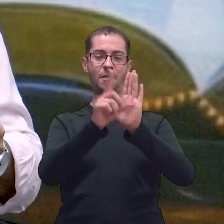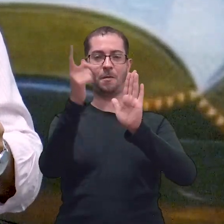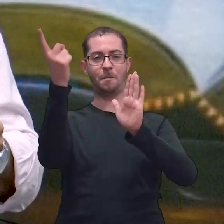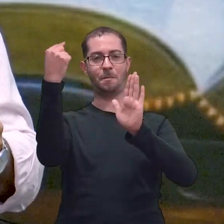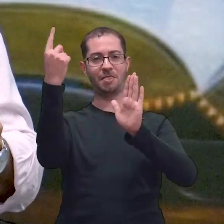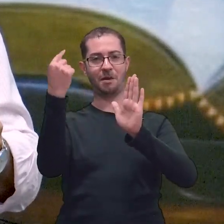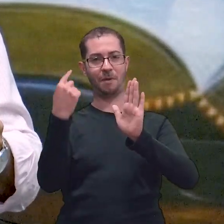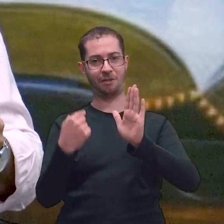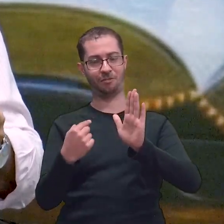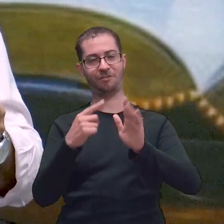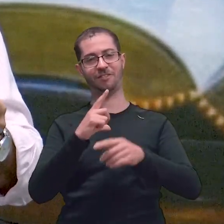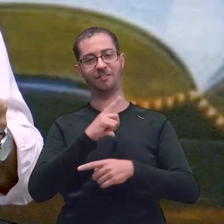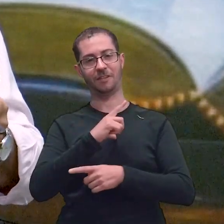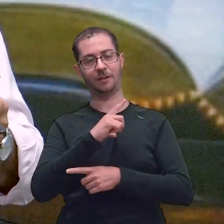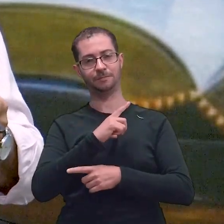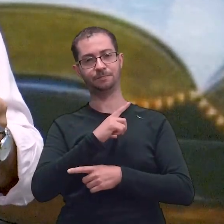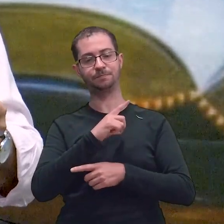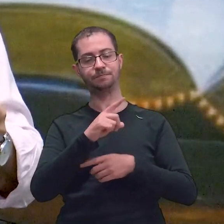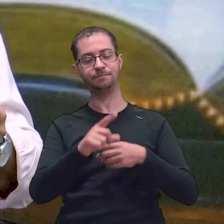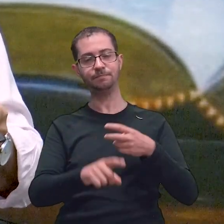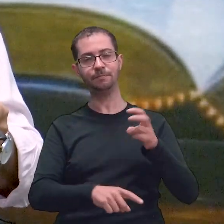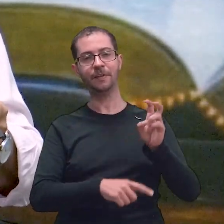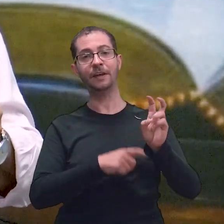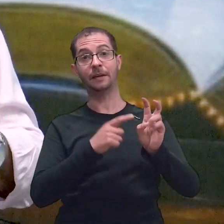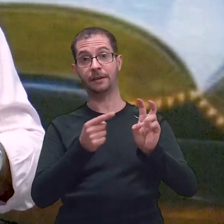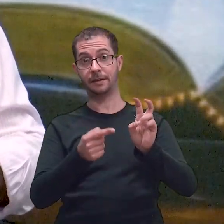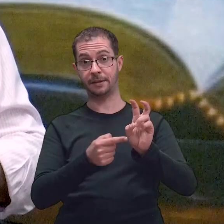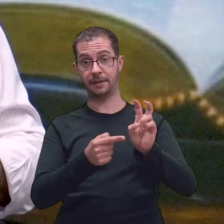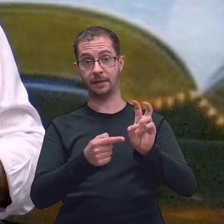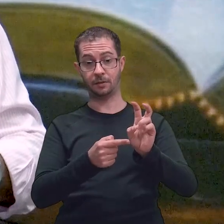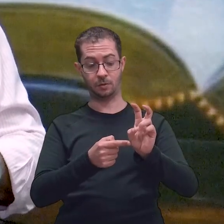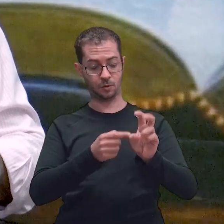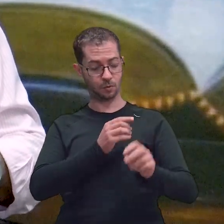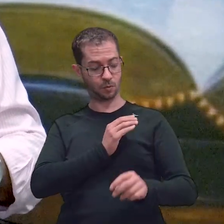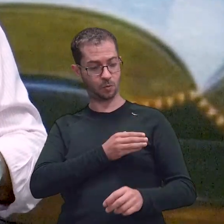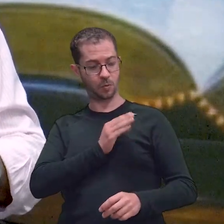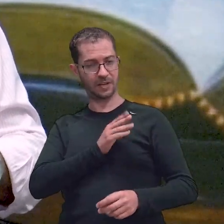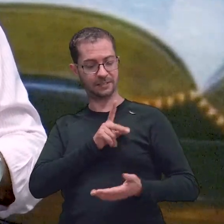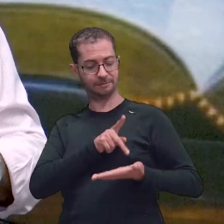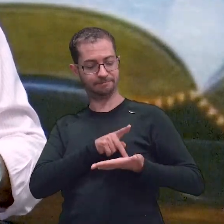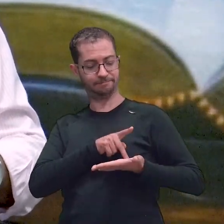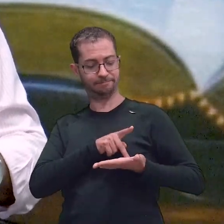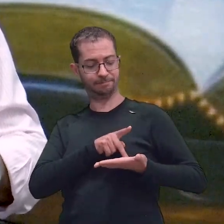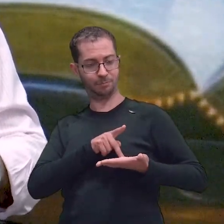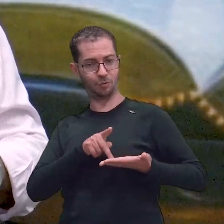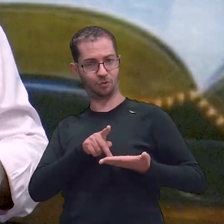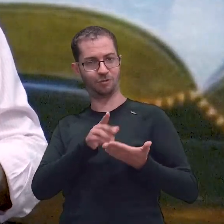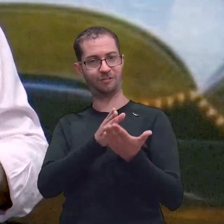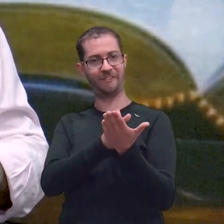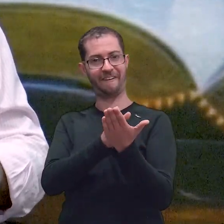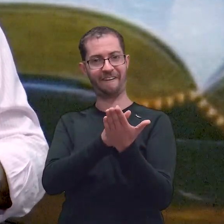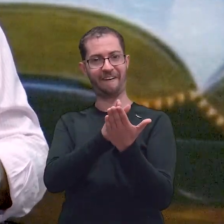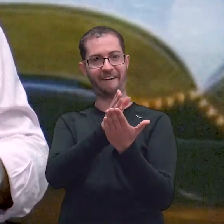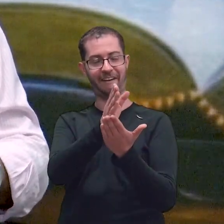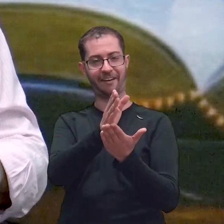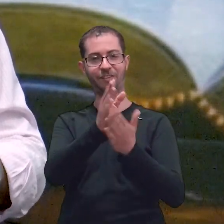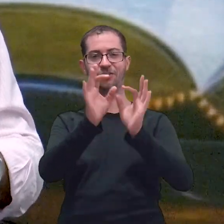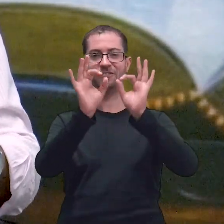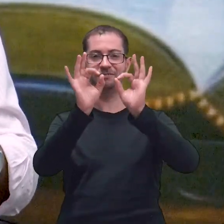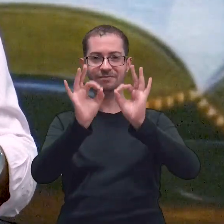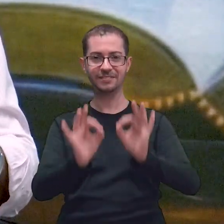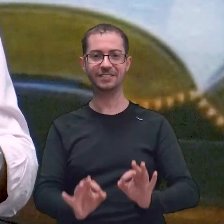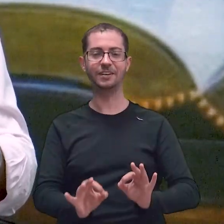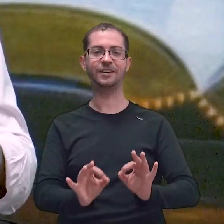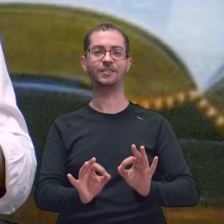Olha mais aqui ainda. Andam em integridade de coração. Coração íntegro, coração reto. Então,